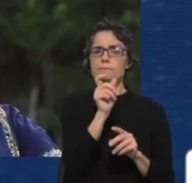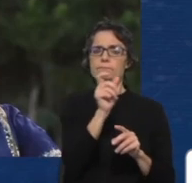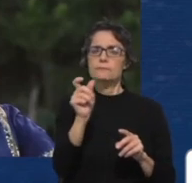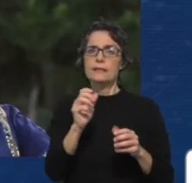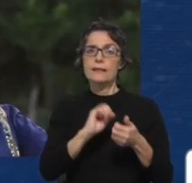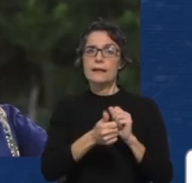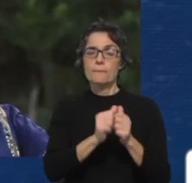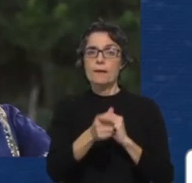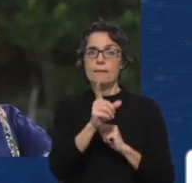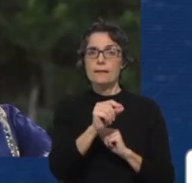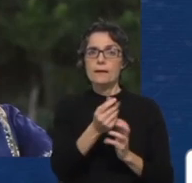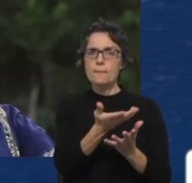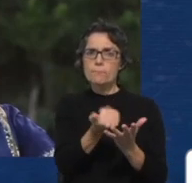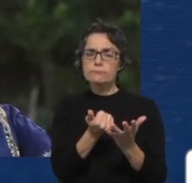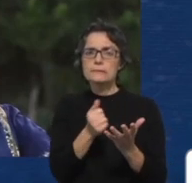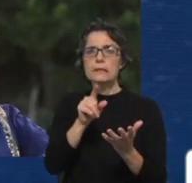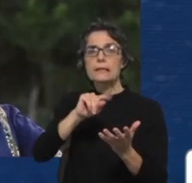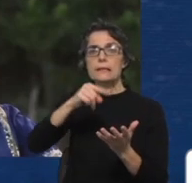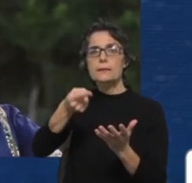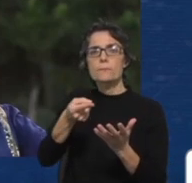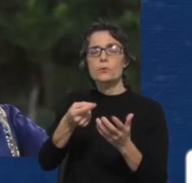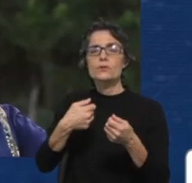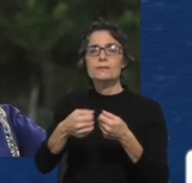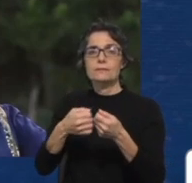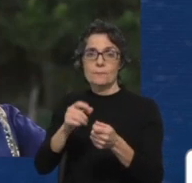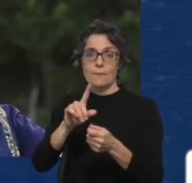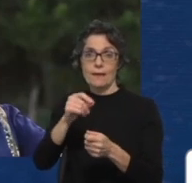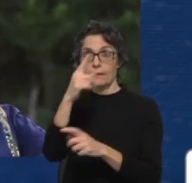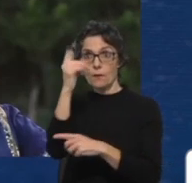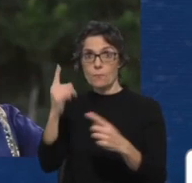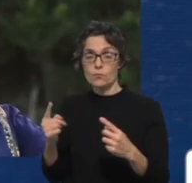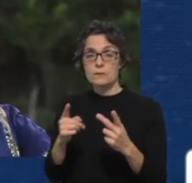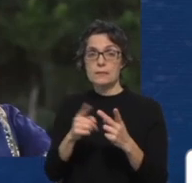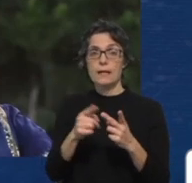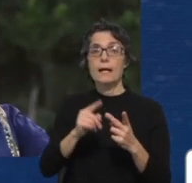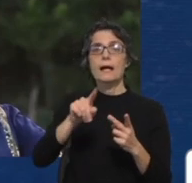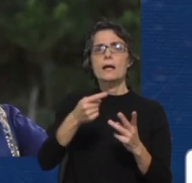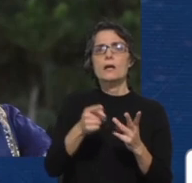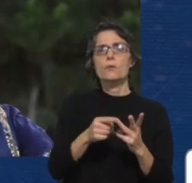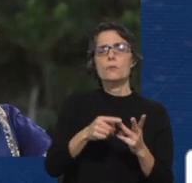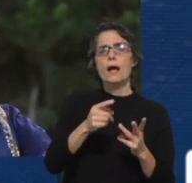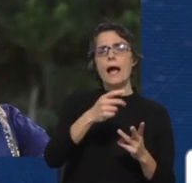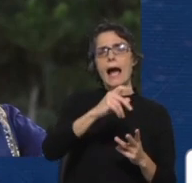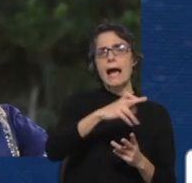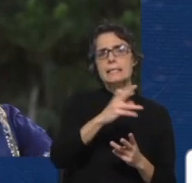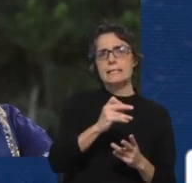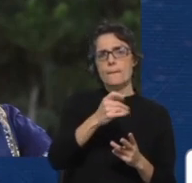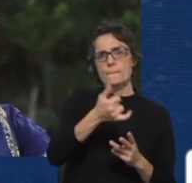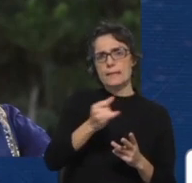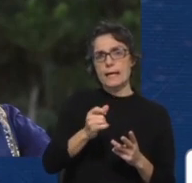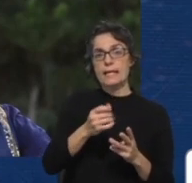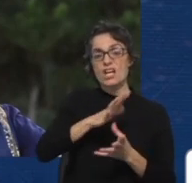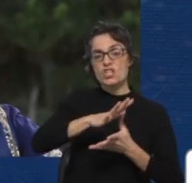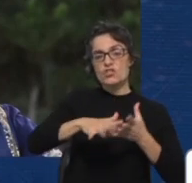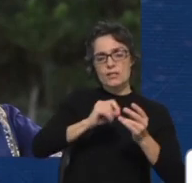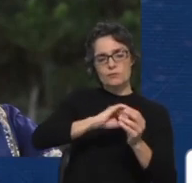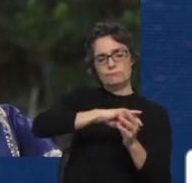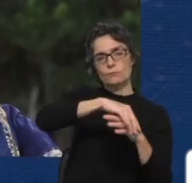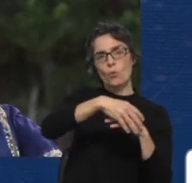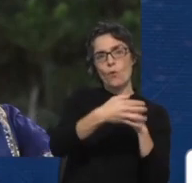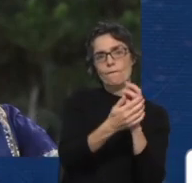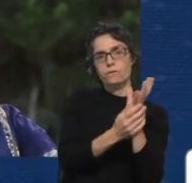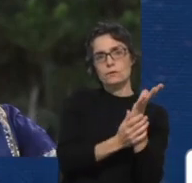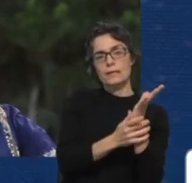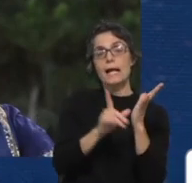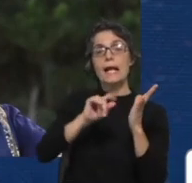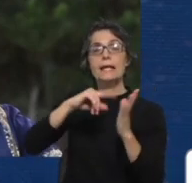gramática. Do Samaveda, retirou a música. Do Yajurveda, retirou o Hastabinaya, gestos com as mãos. E